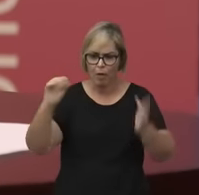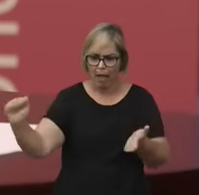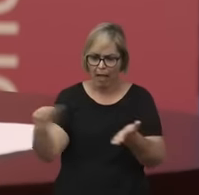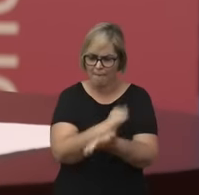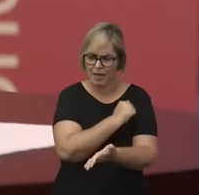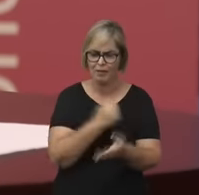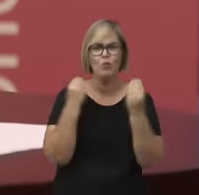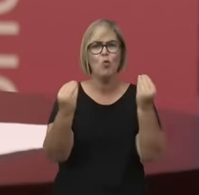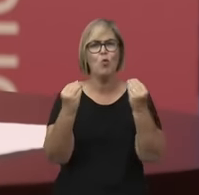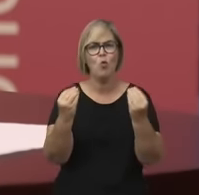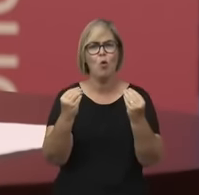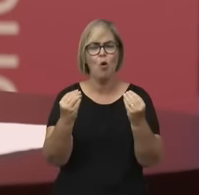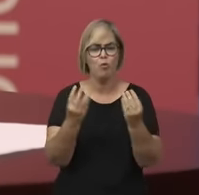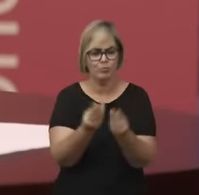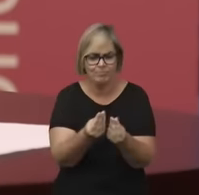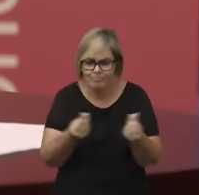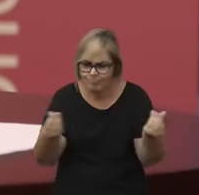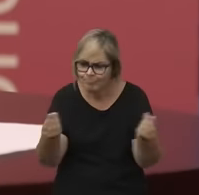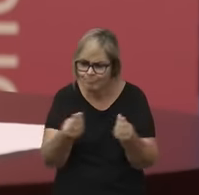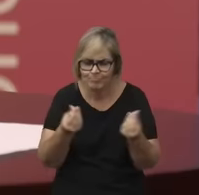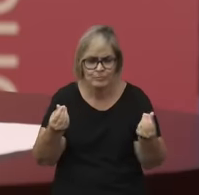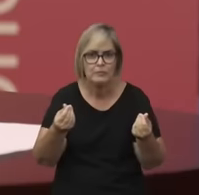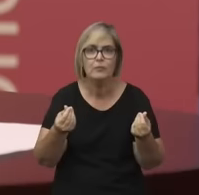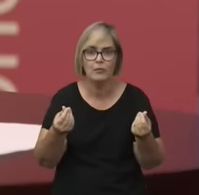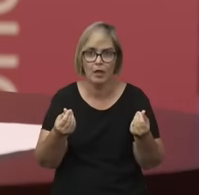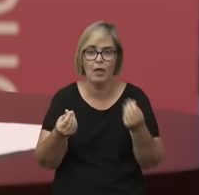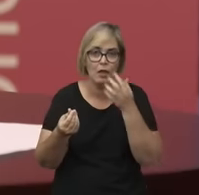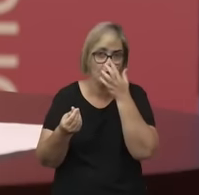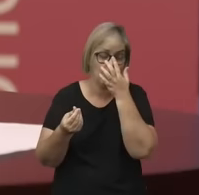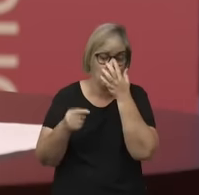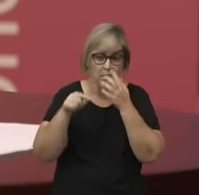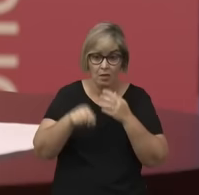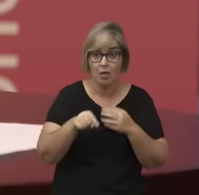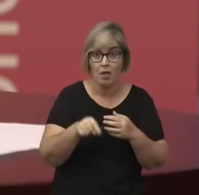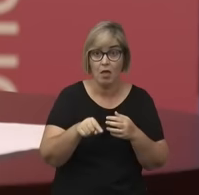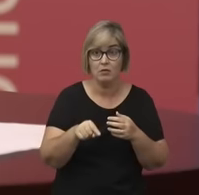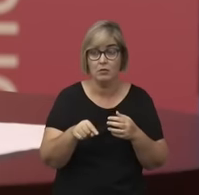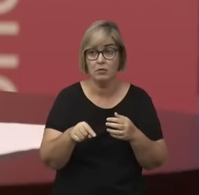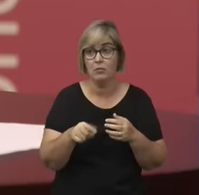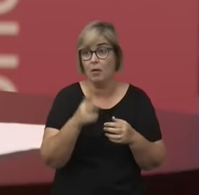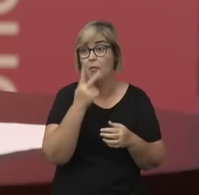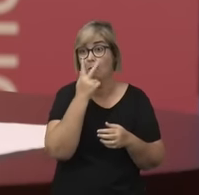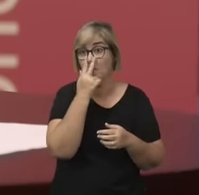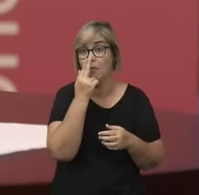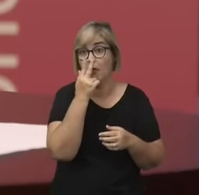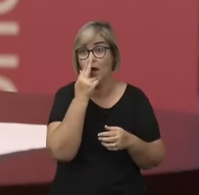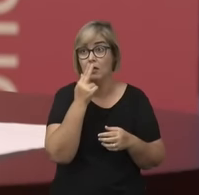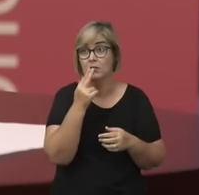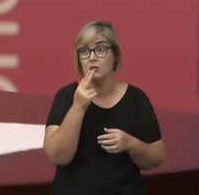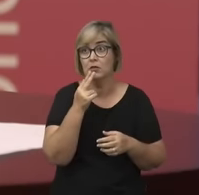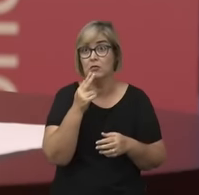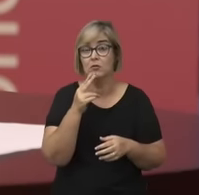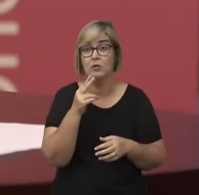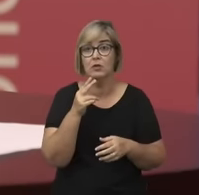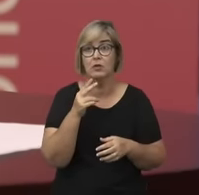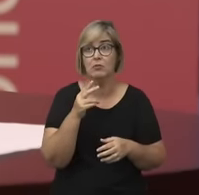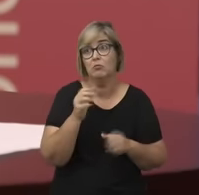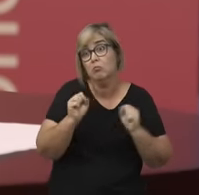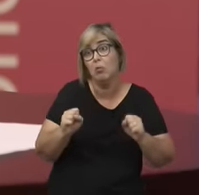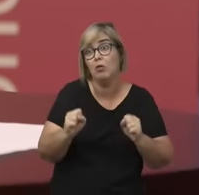lacuna é contingente, é uma lacuna circunstancial, uma lacuna que poderia não existir,